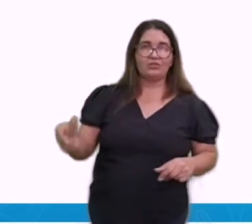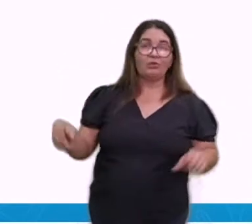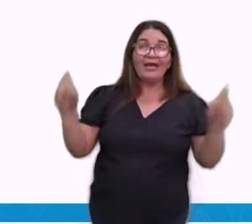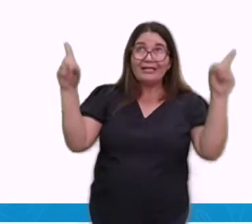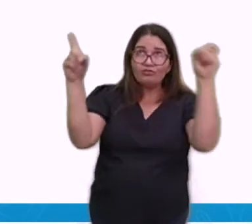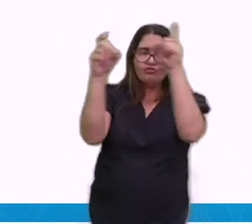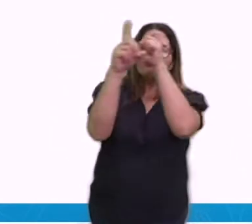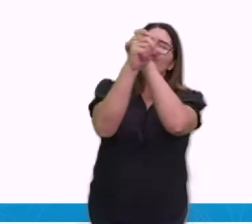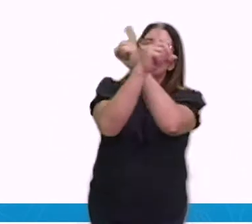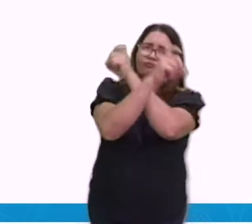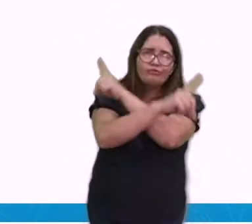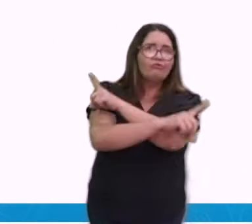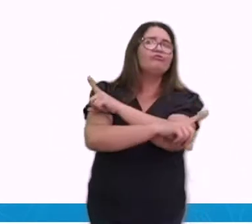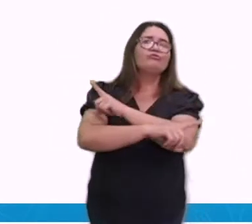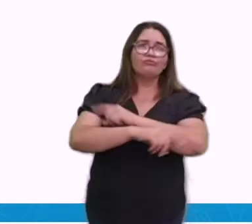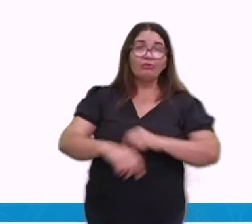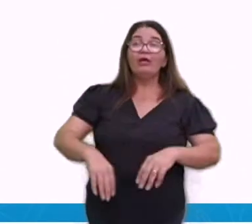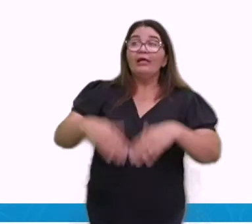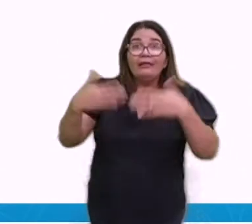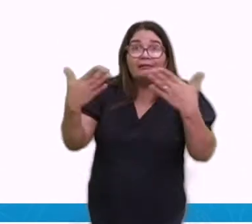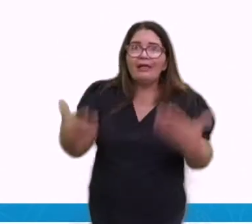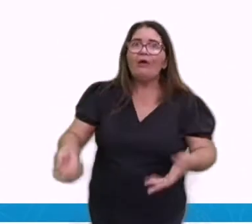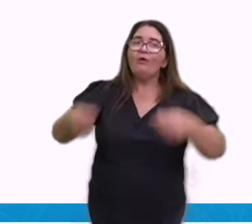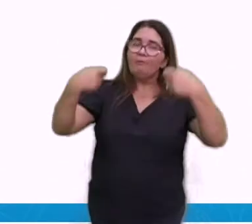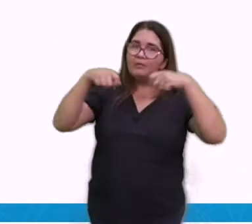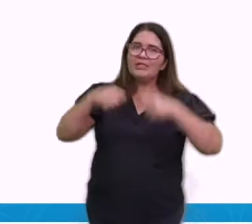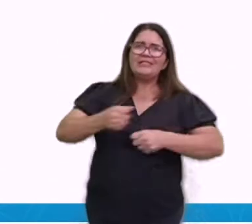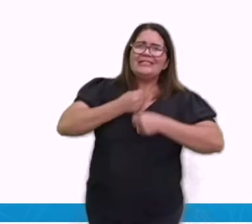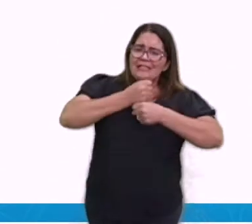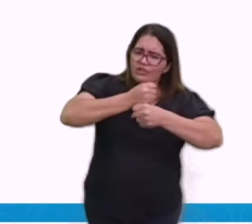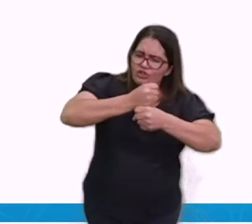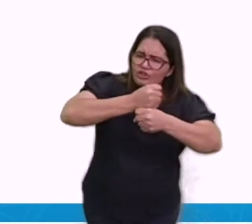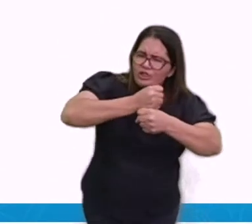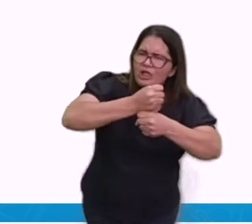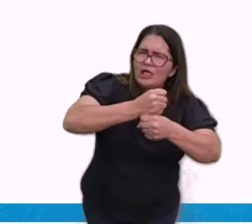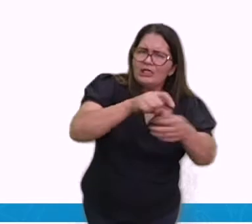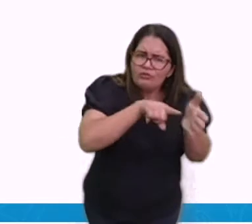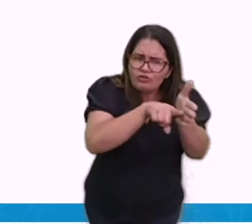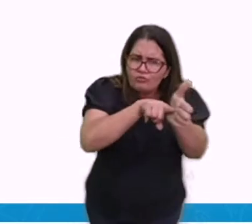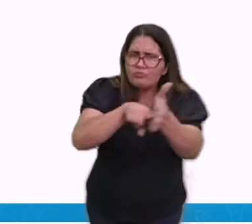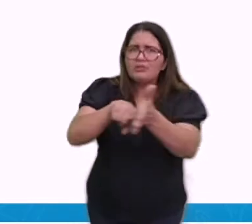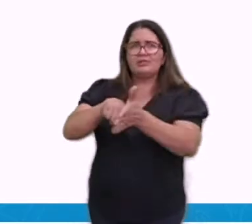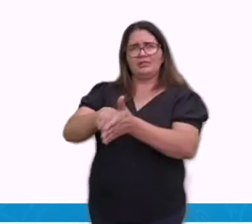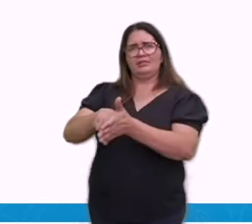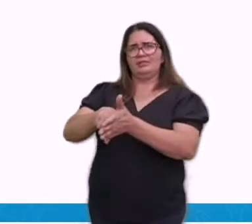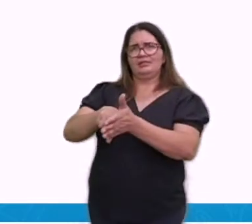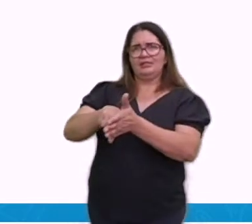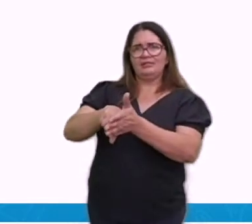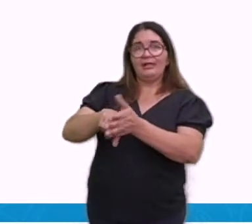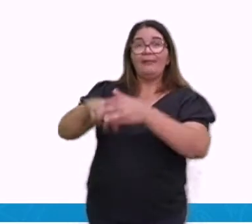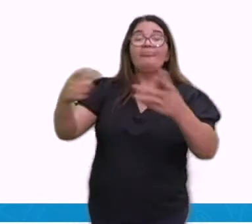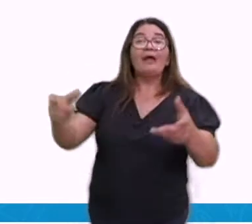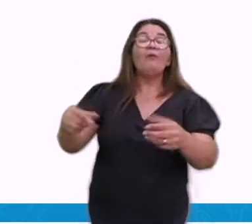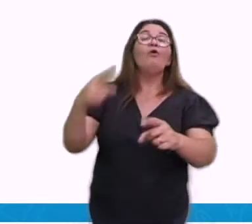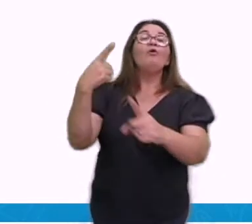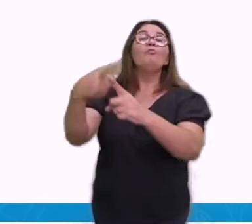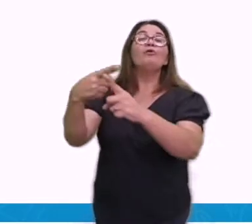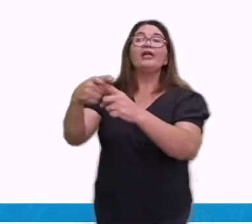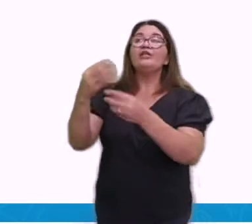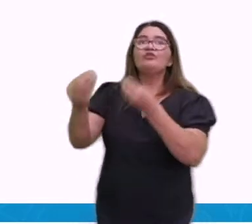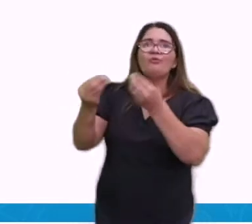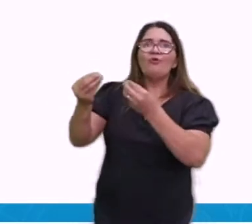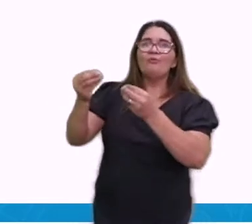lá, o clima é estabelecido após anos de análises contínuas das repetições do tempo de um lugar.